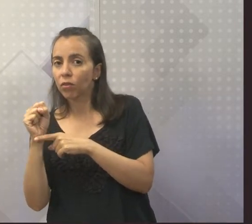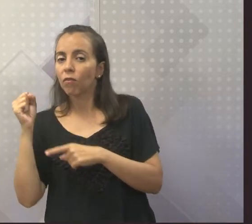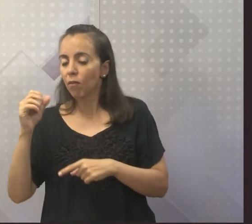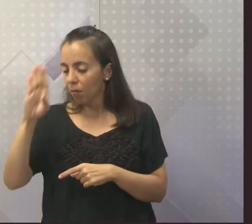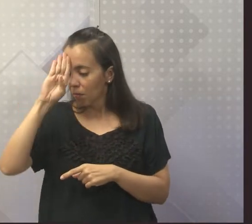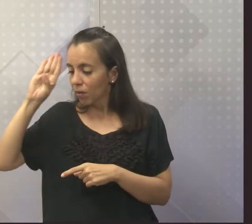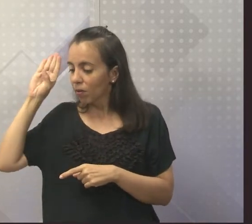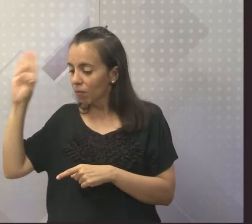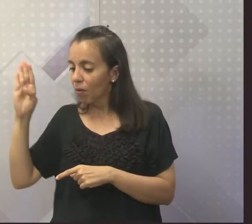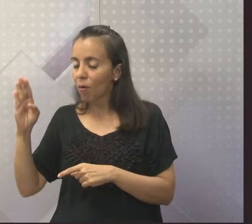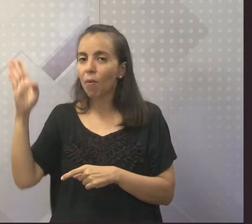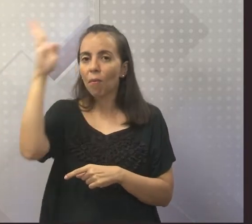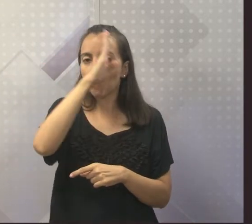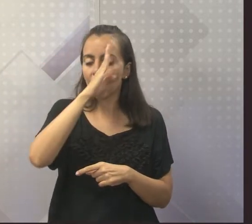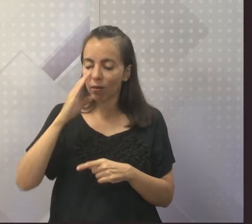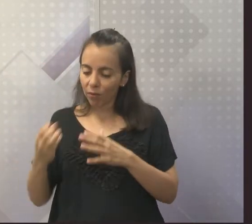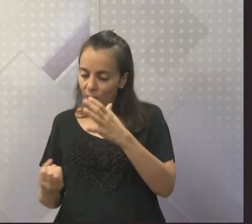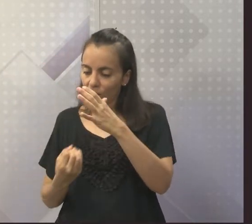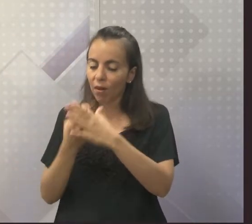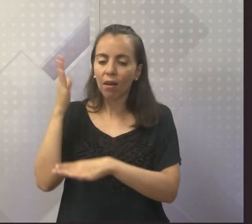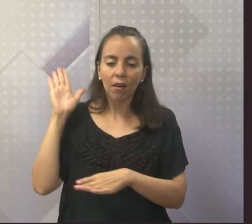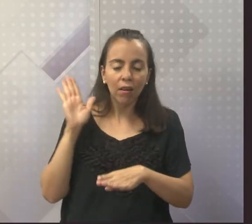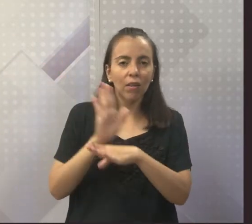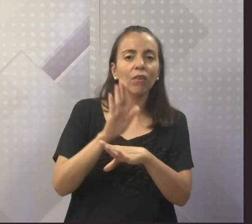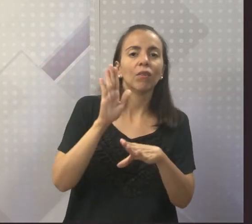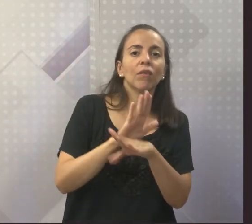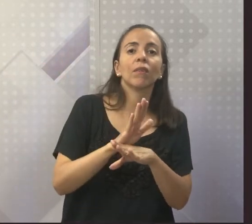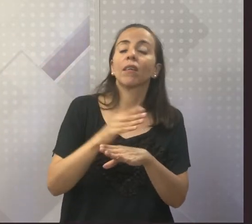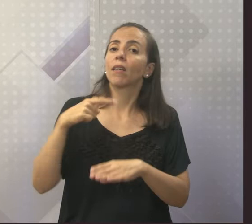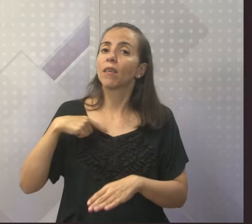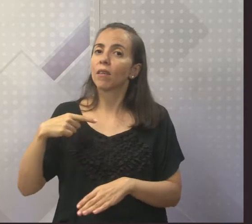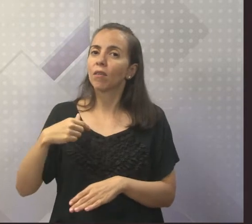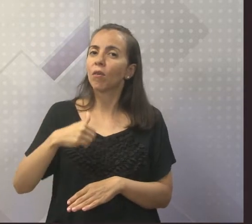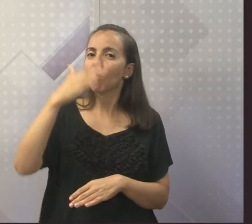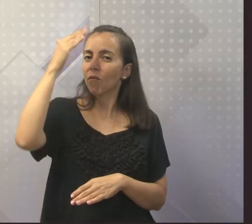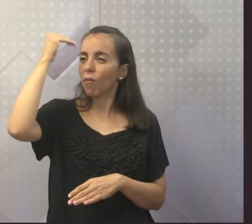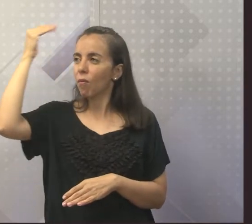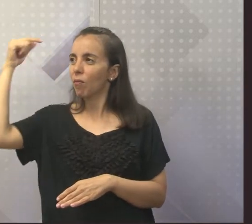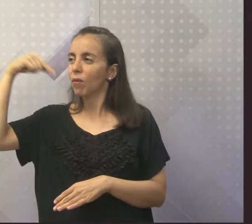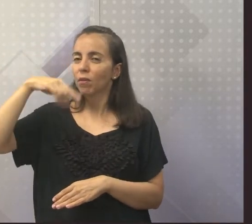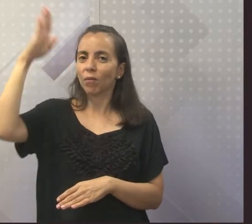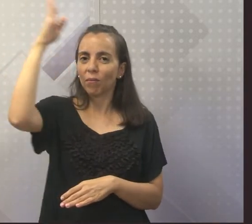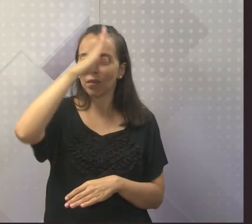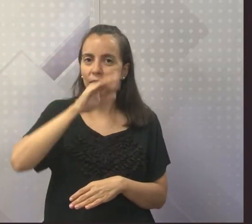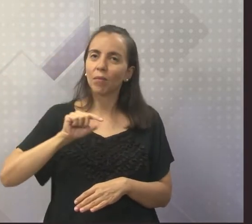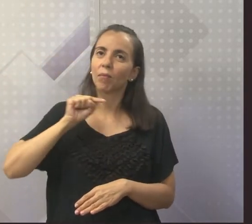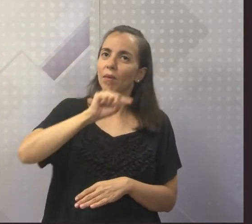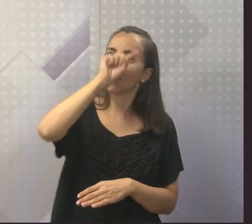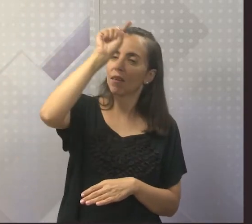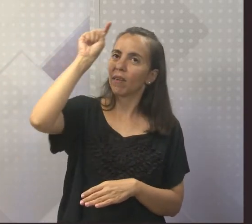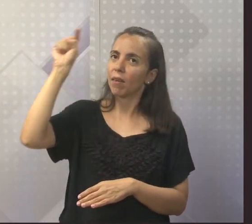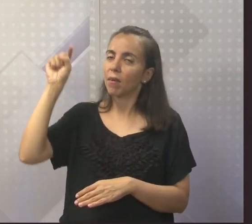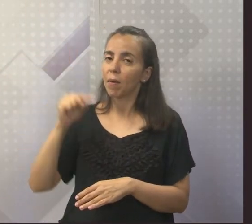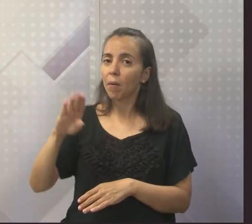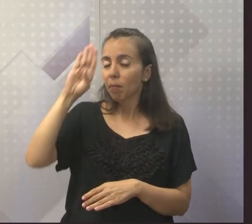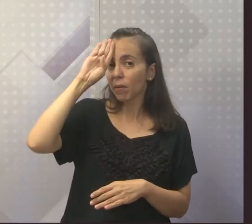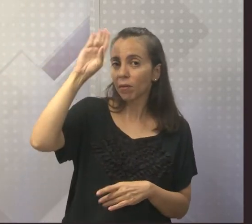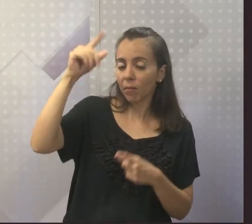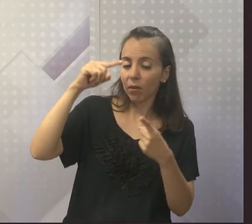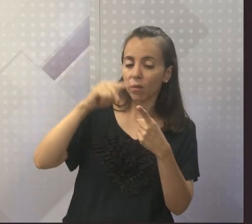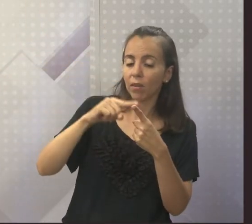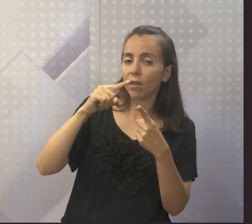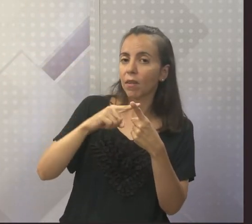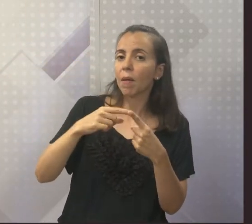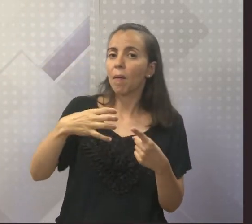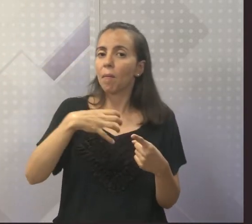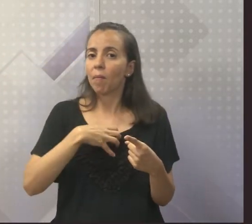se torna conhecido em todo o Brasil, em dois municípios. Um no interior da Bahia e um no